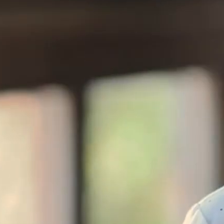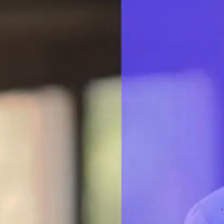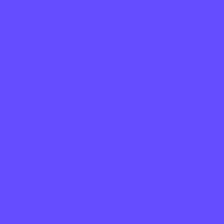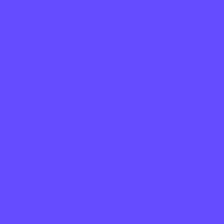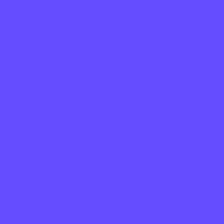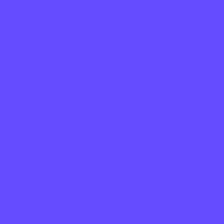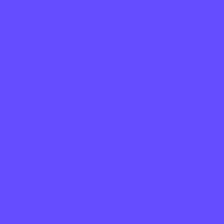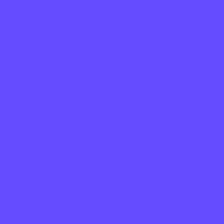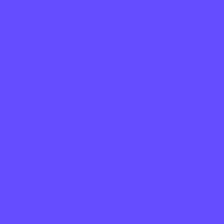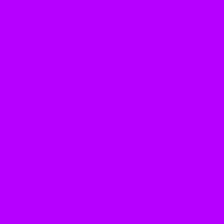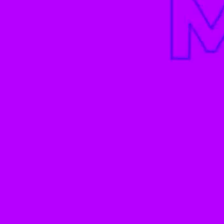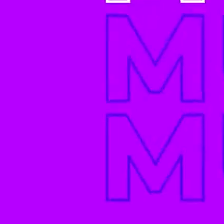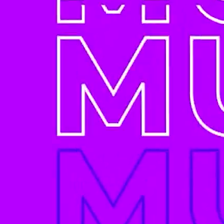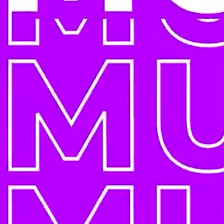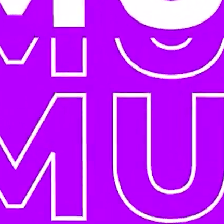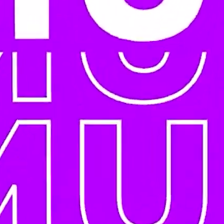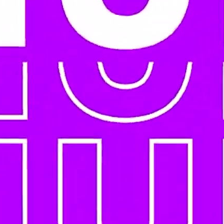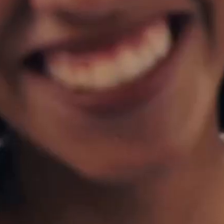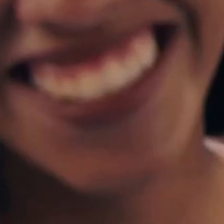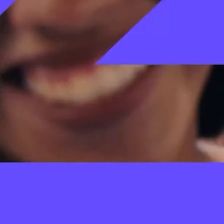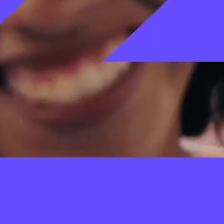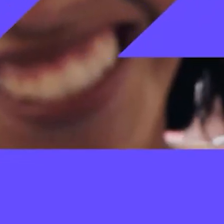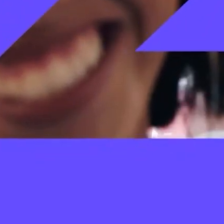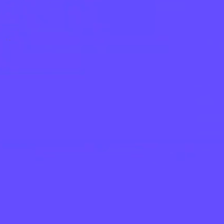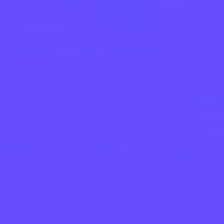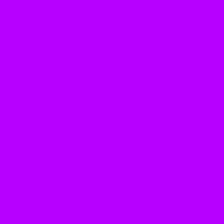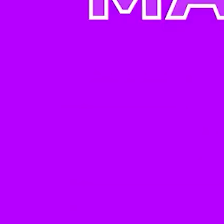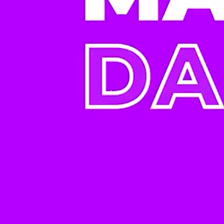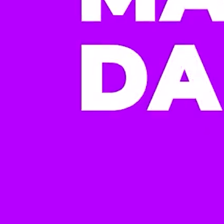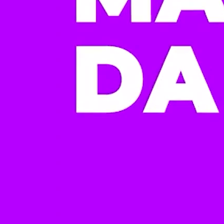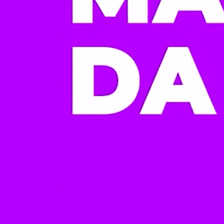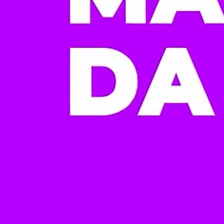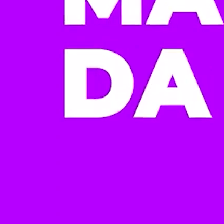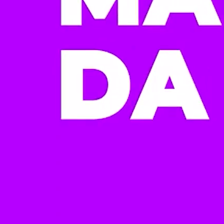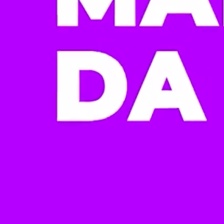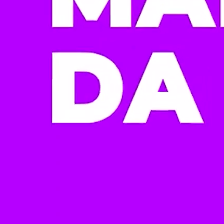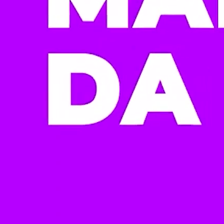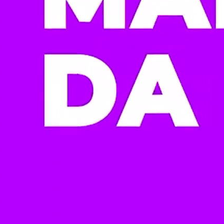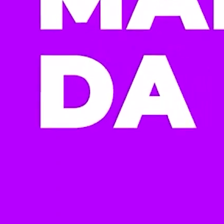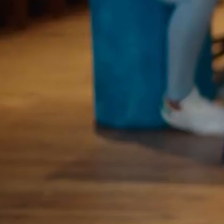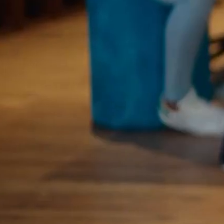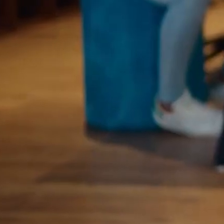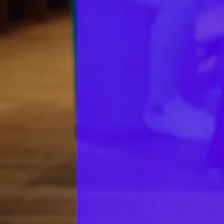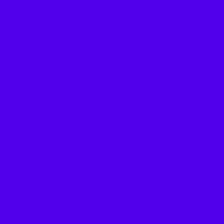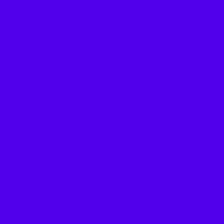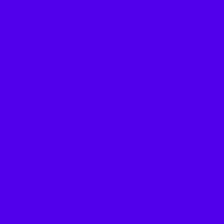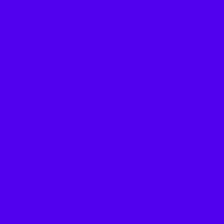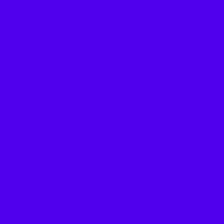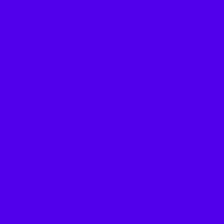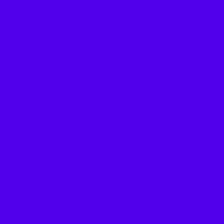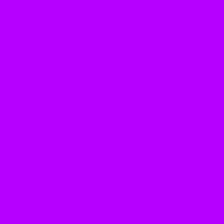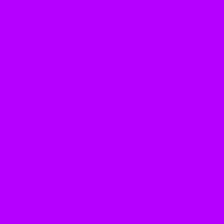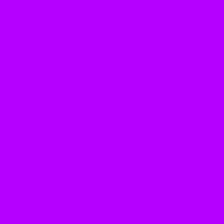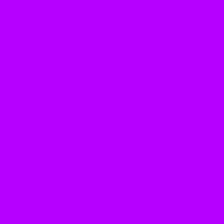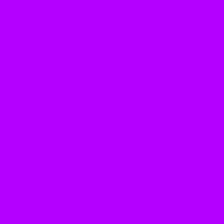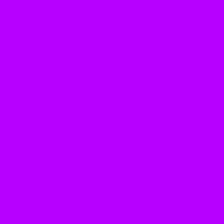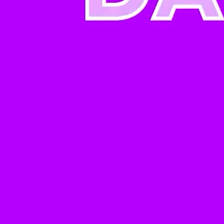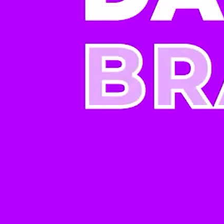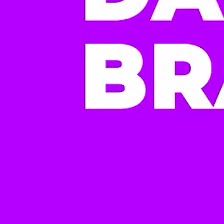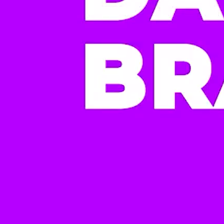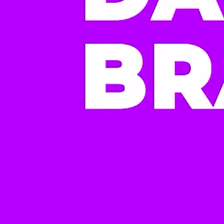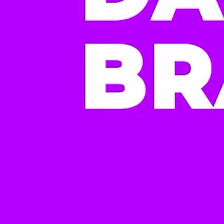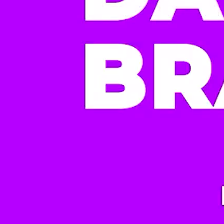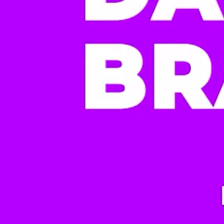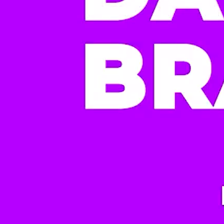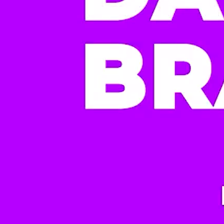capacidade de liderar e produzir. Que respeite o seu direito de ir e vir sem medo. O seu direito de se sentir segura e acolhida para